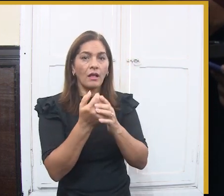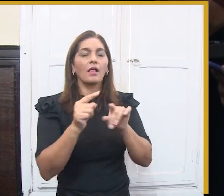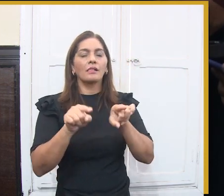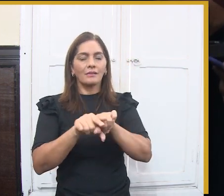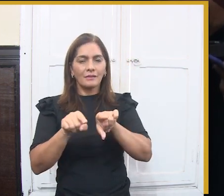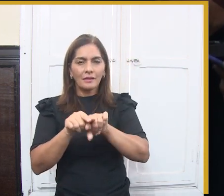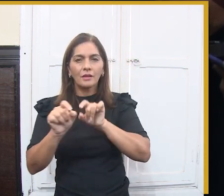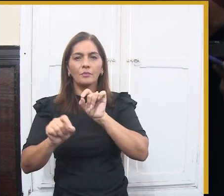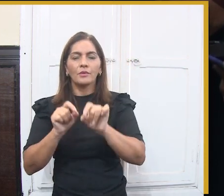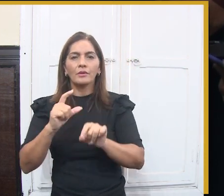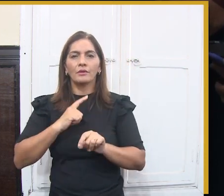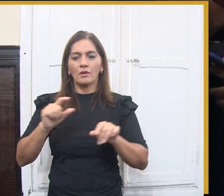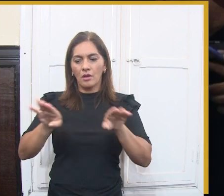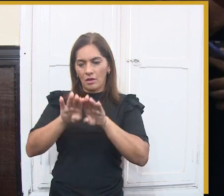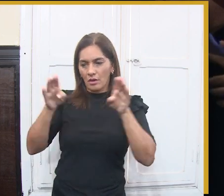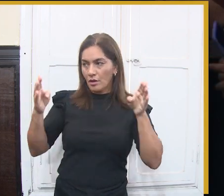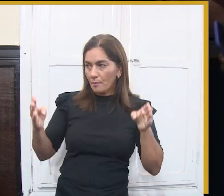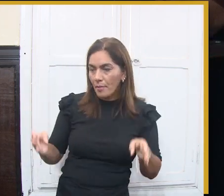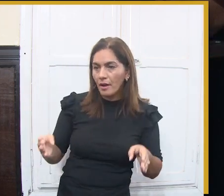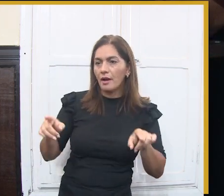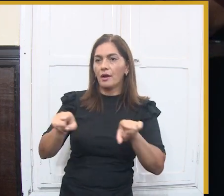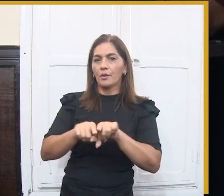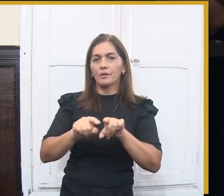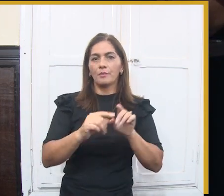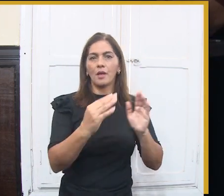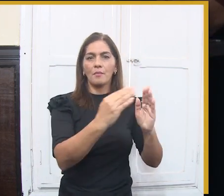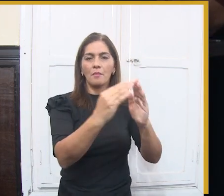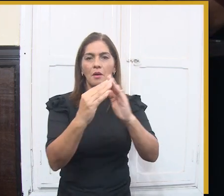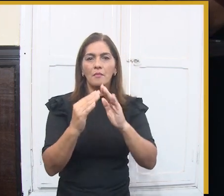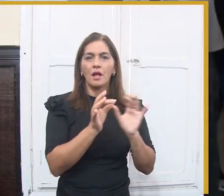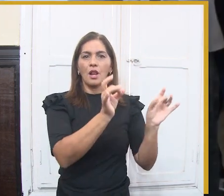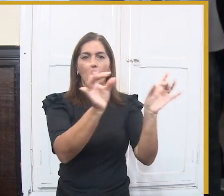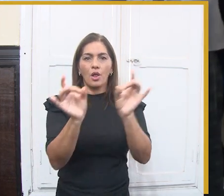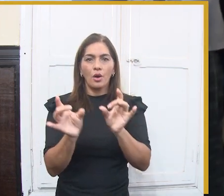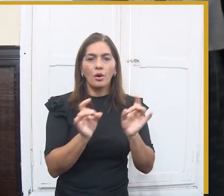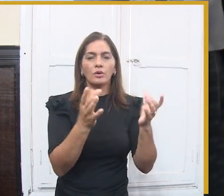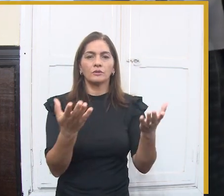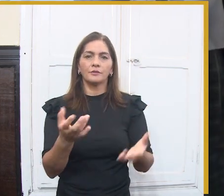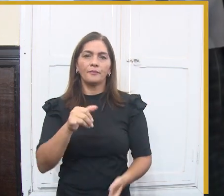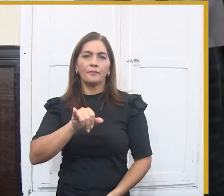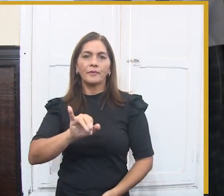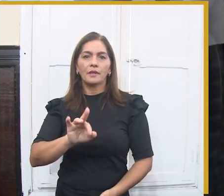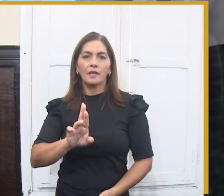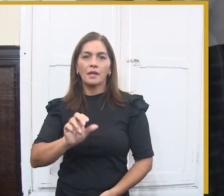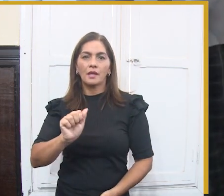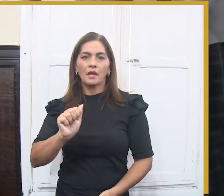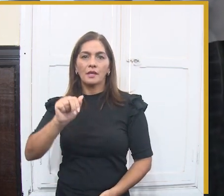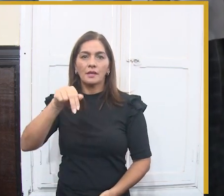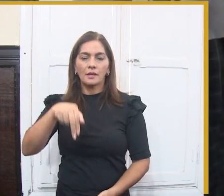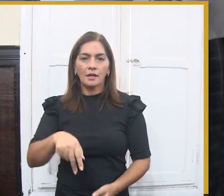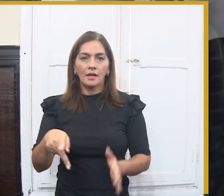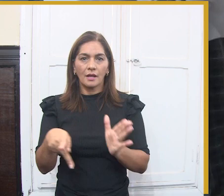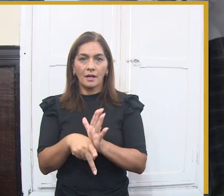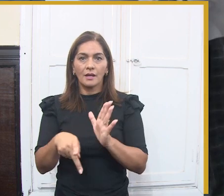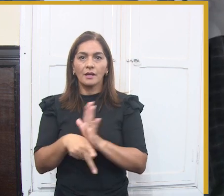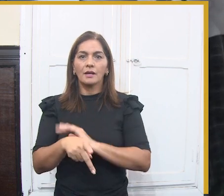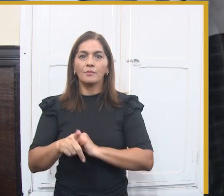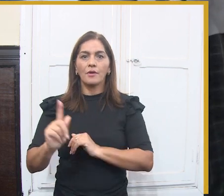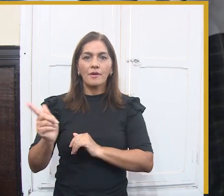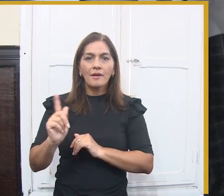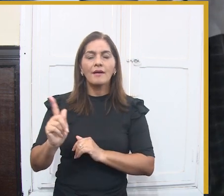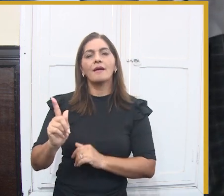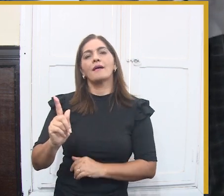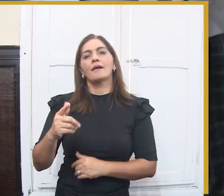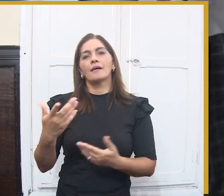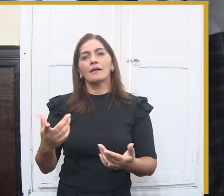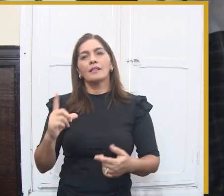aqui a Vila do Artesão também, com a presença de cidades cenográficas, de banderola, o Largo da Estação em Galantes, da